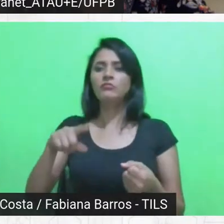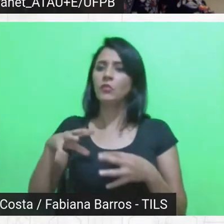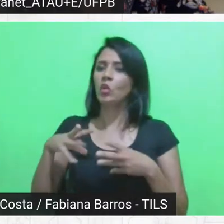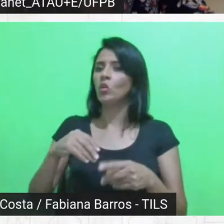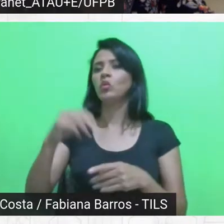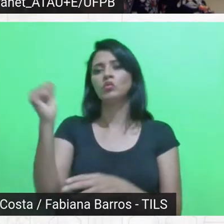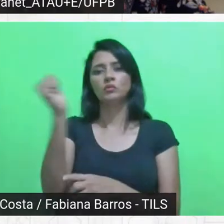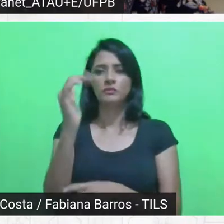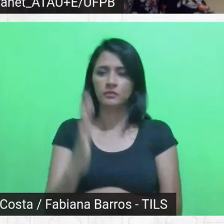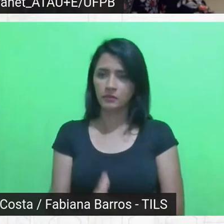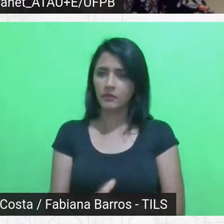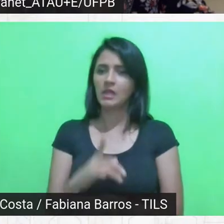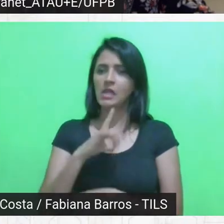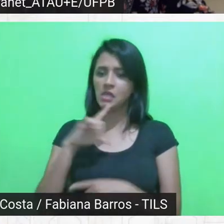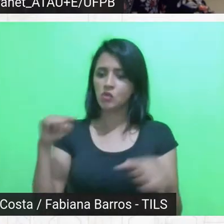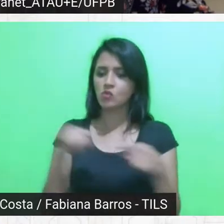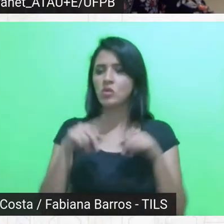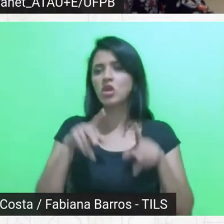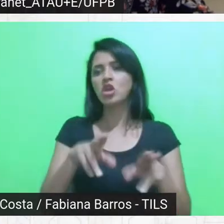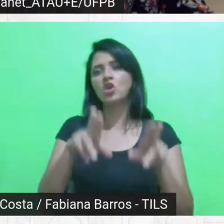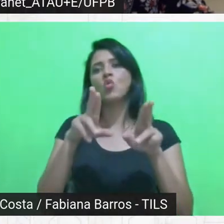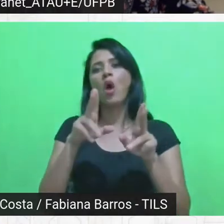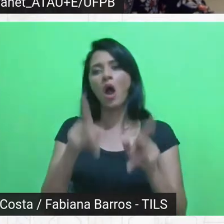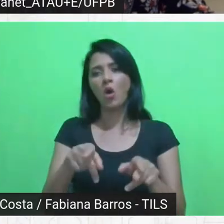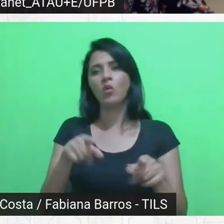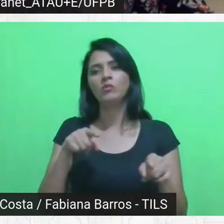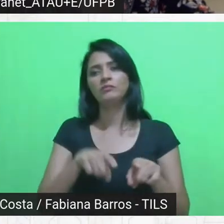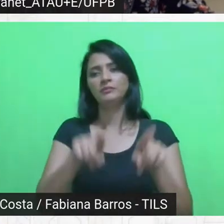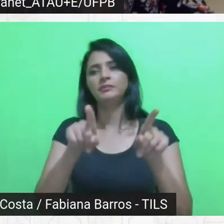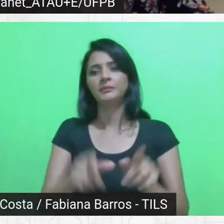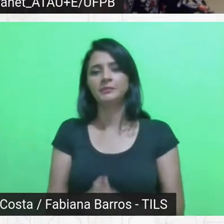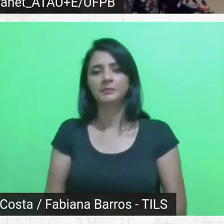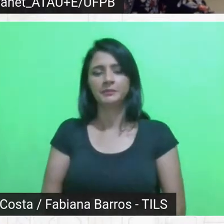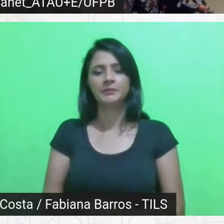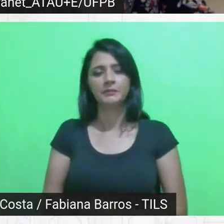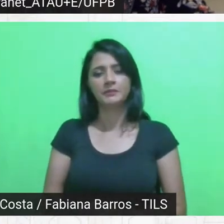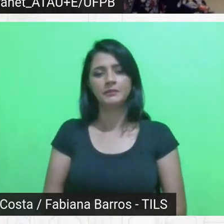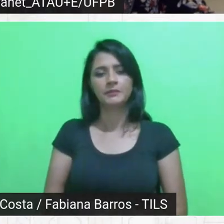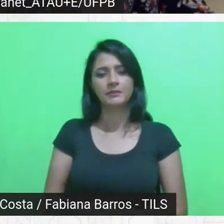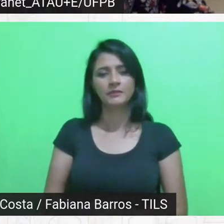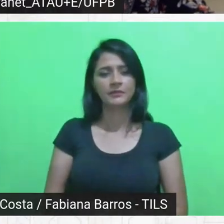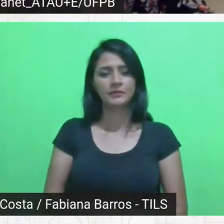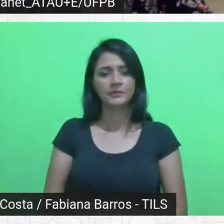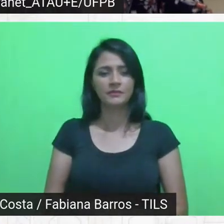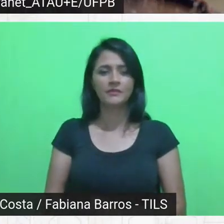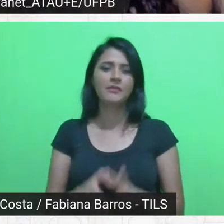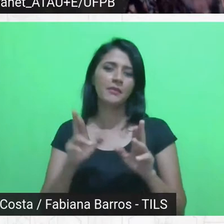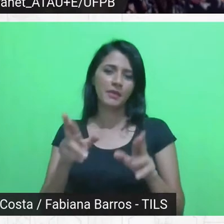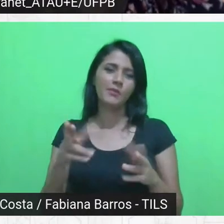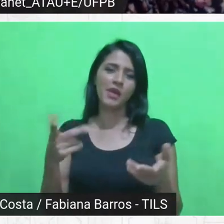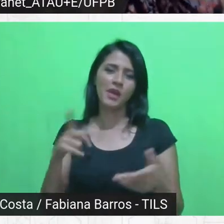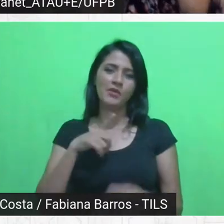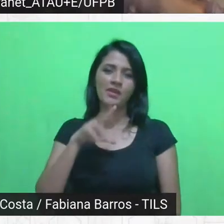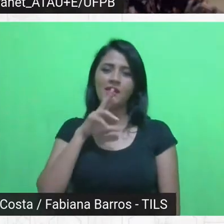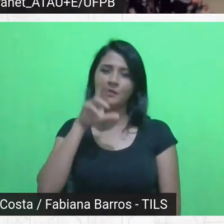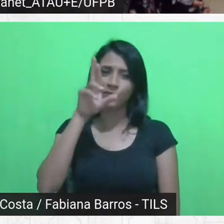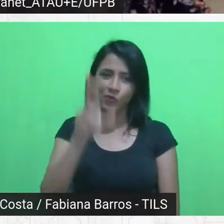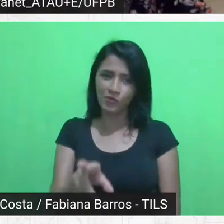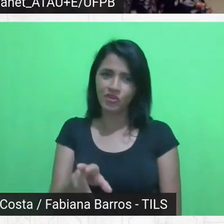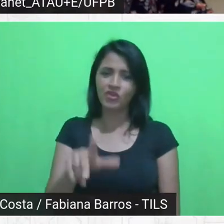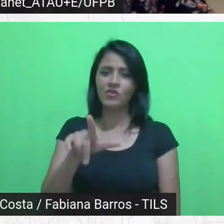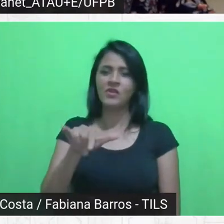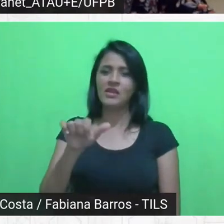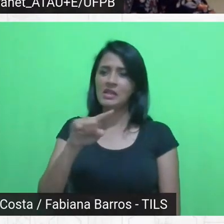sentido. Enfim, espero ter respondido, Lisa, mas, olha, vamos